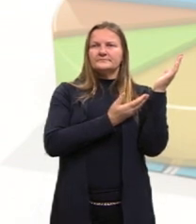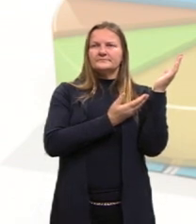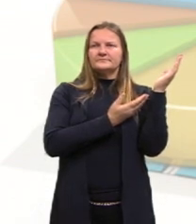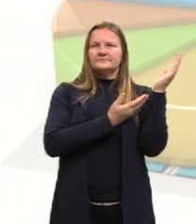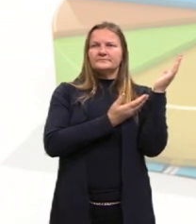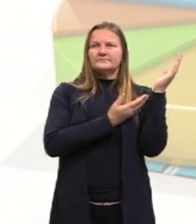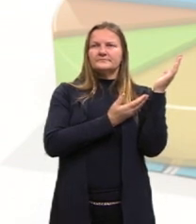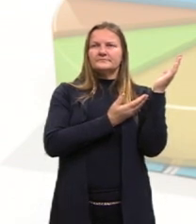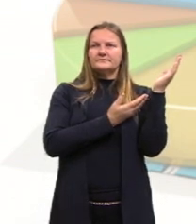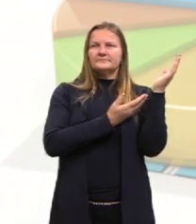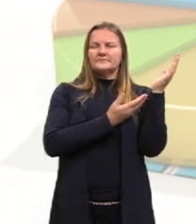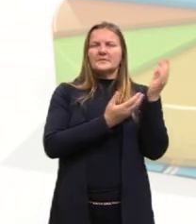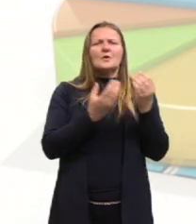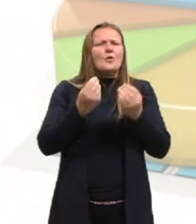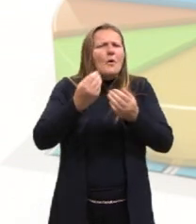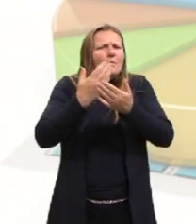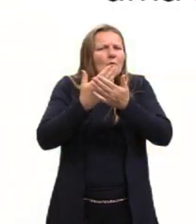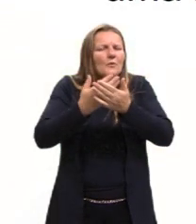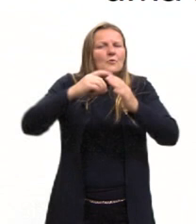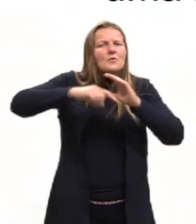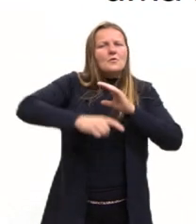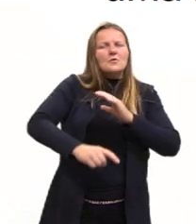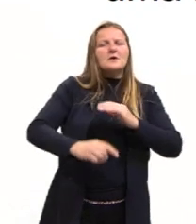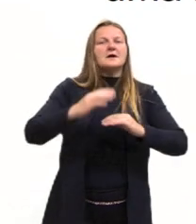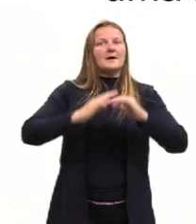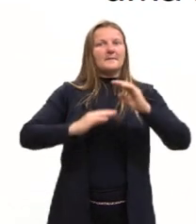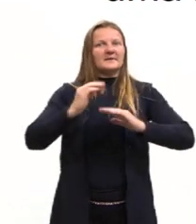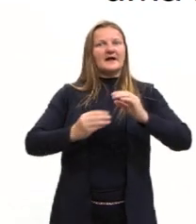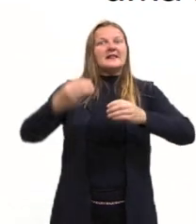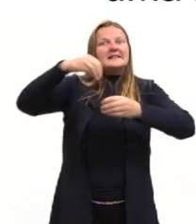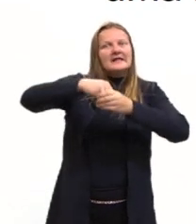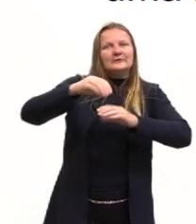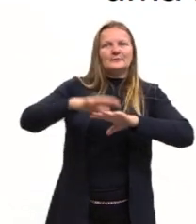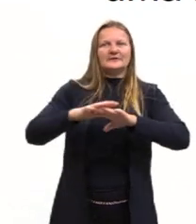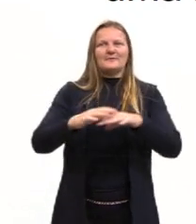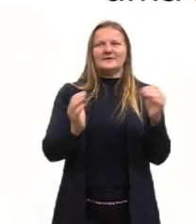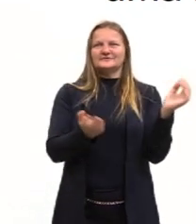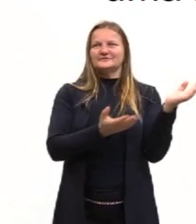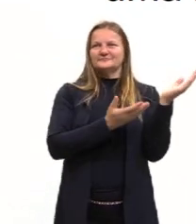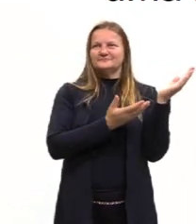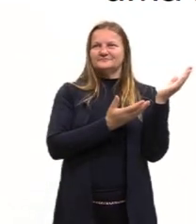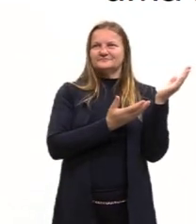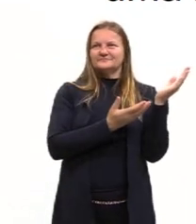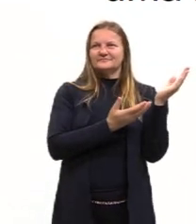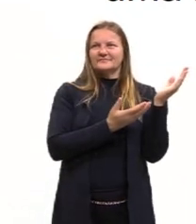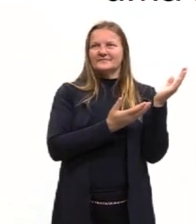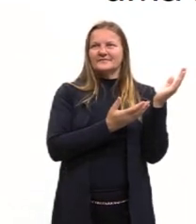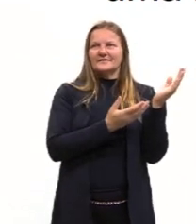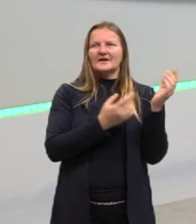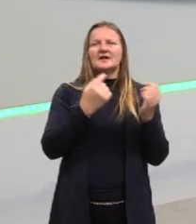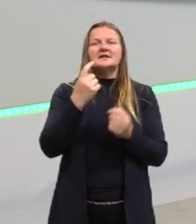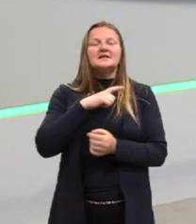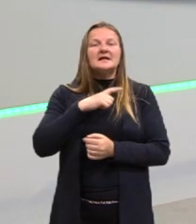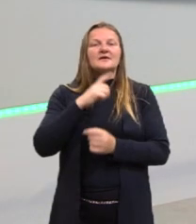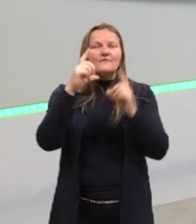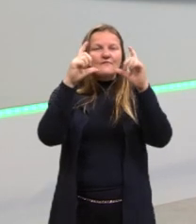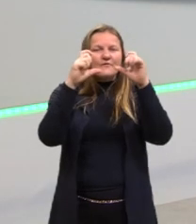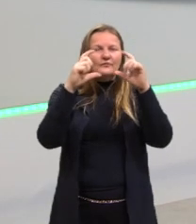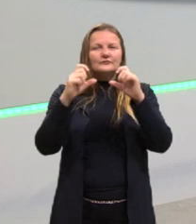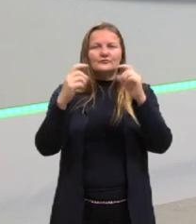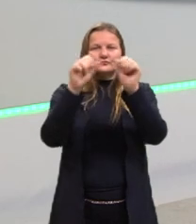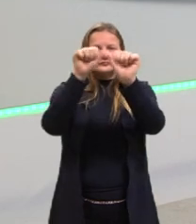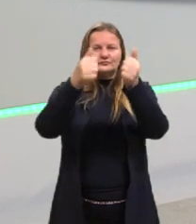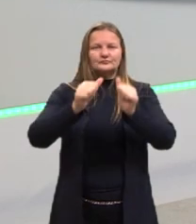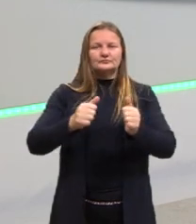conteúdo, então, aí na matemática. Aqui eu trouxe também algumas imagens que eu vou falando para